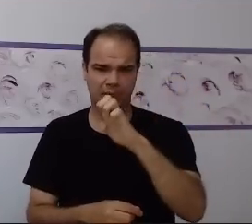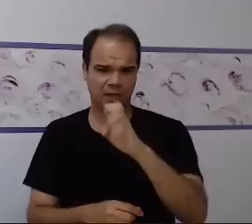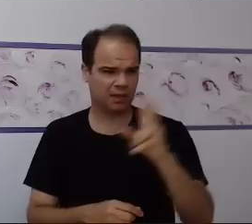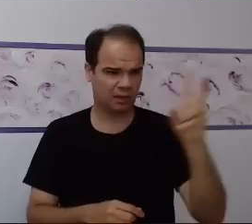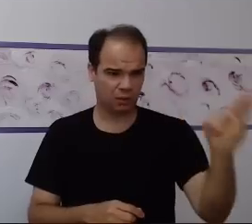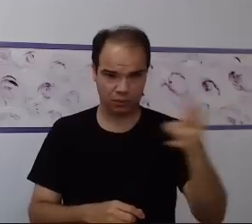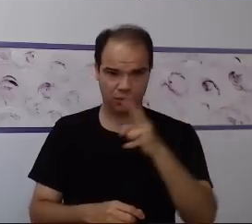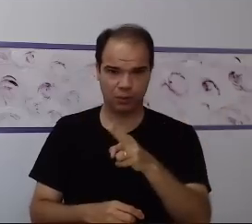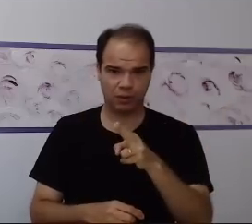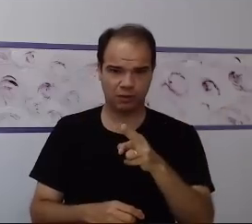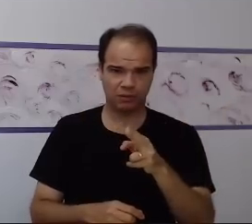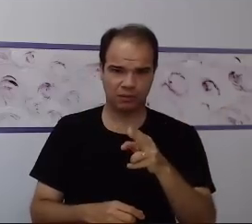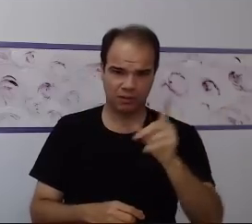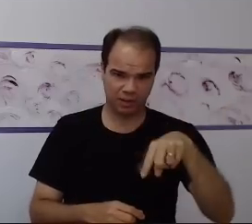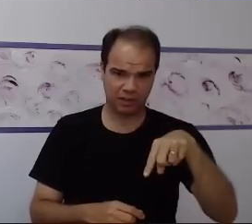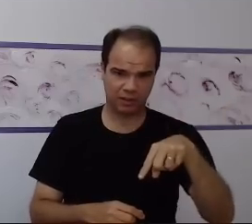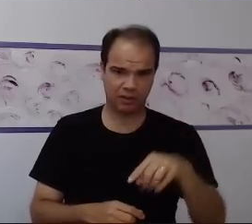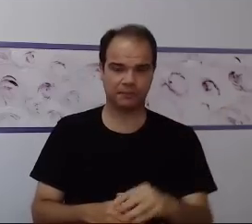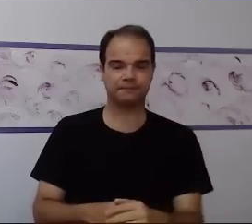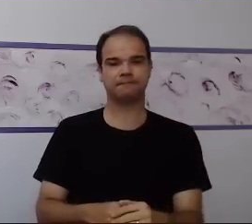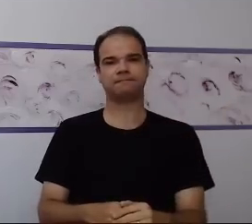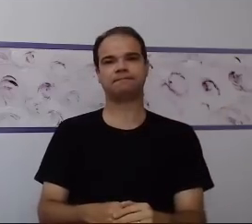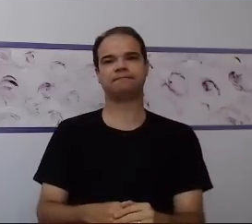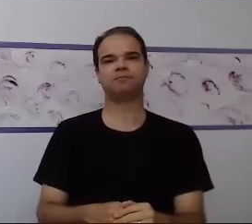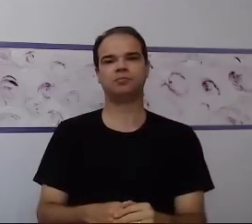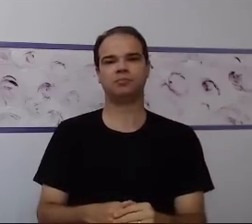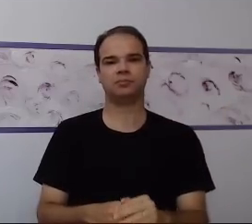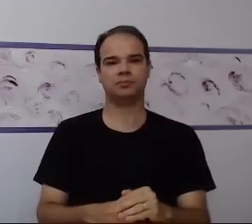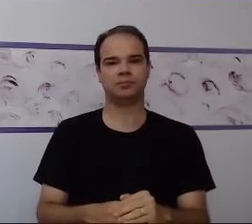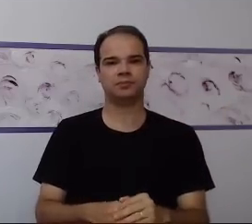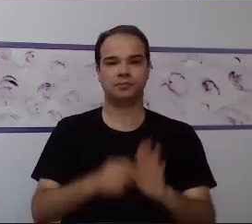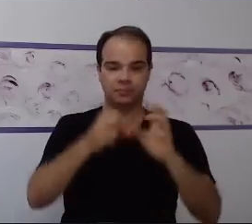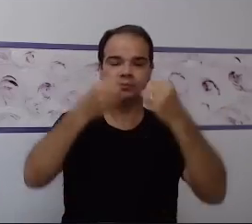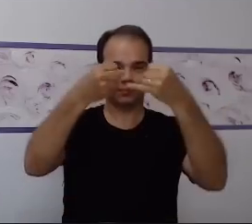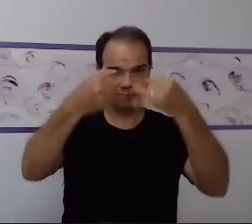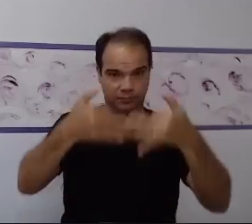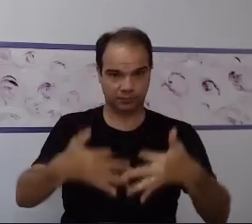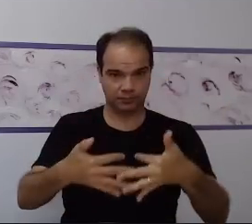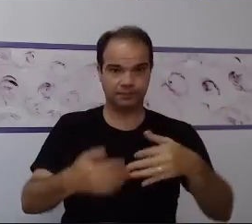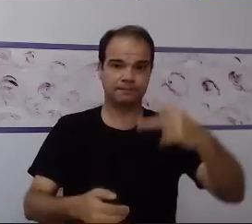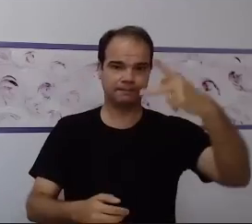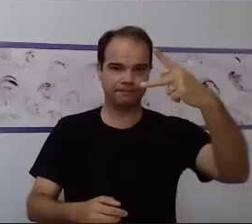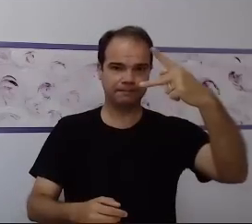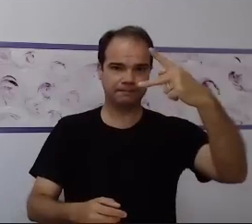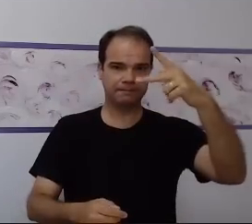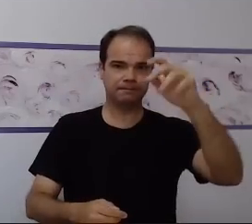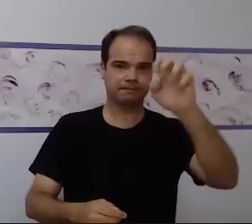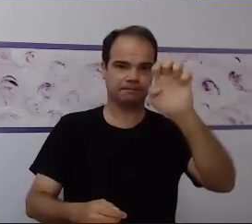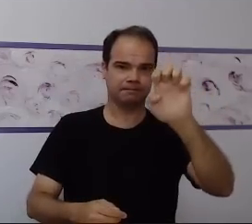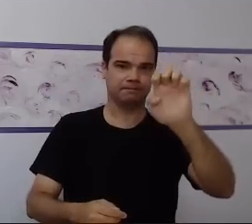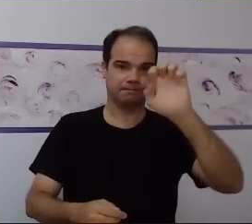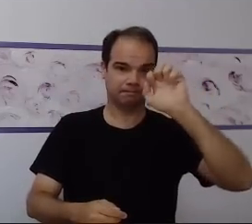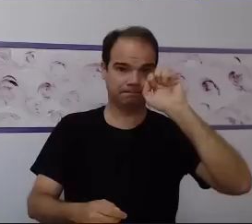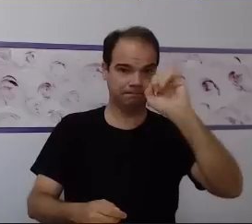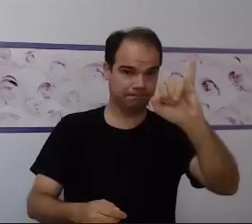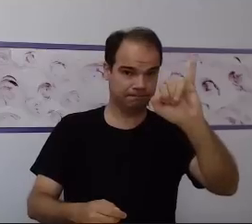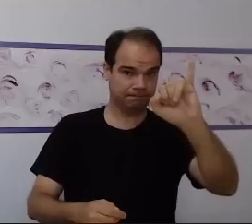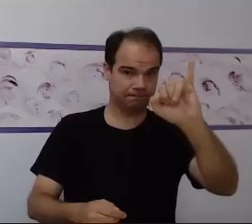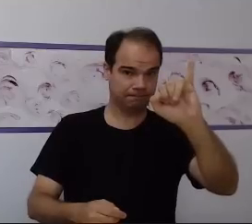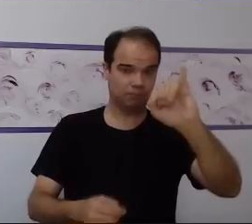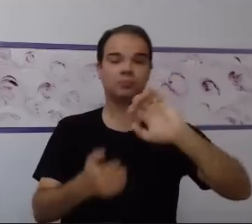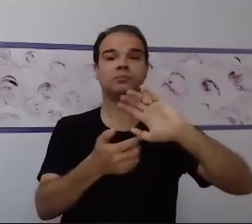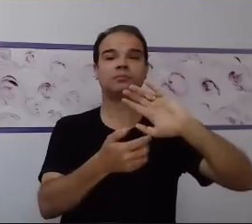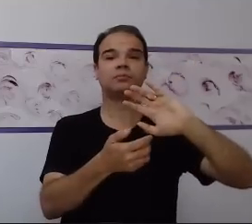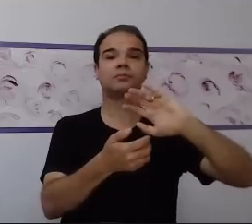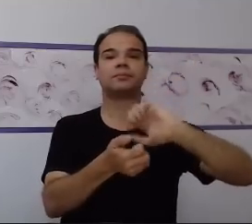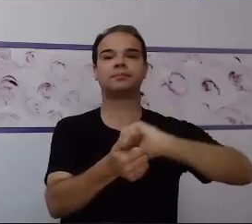componente? Como que funciona isso? Então, é voltando aí, na situação do PEI. Então, o PEI é a adequação desse